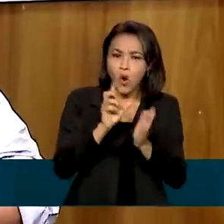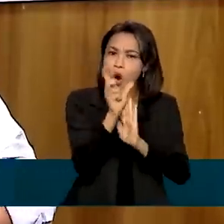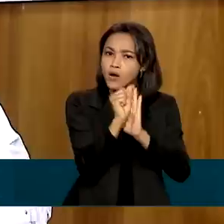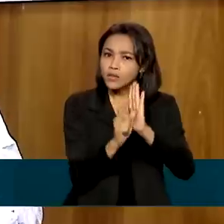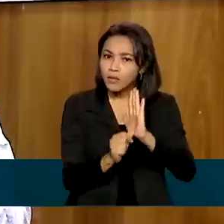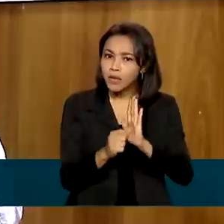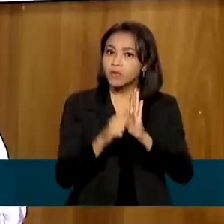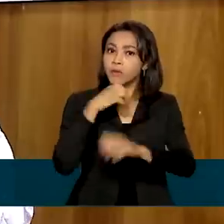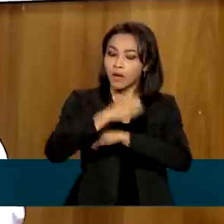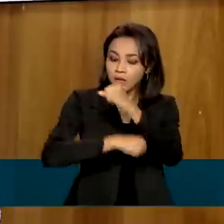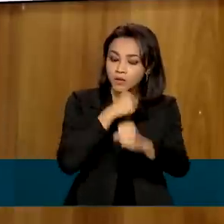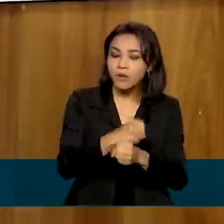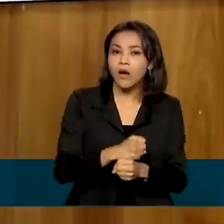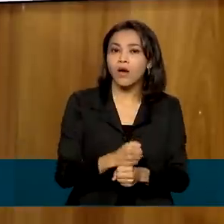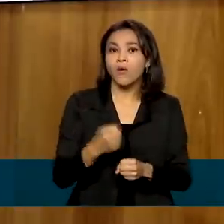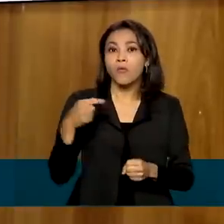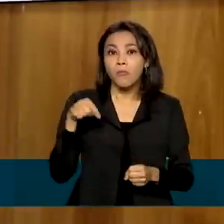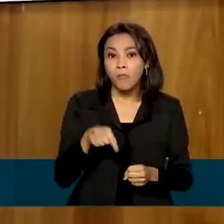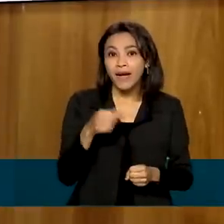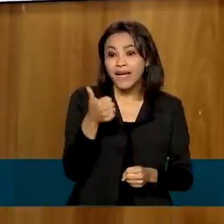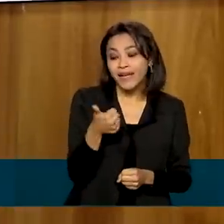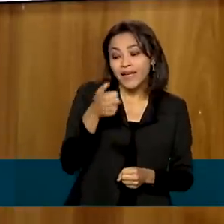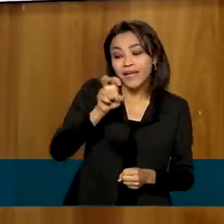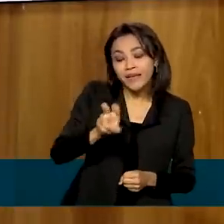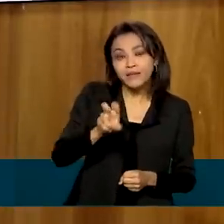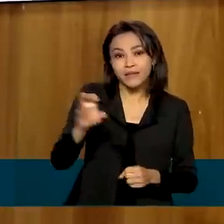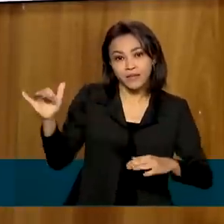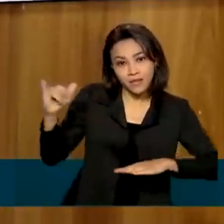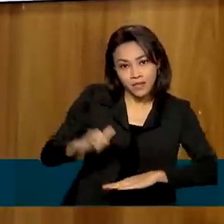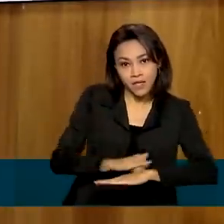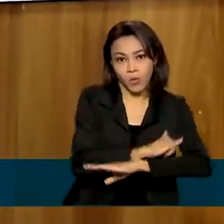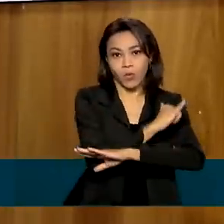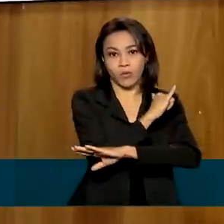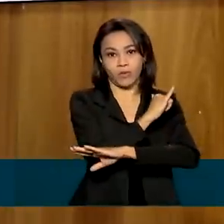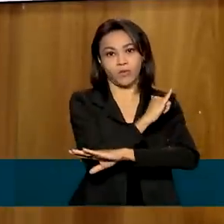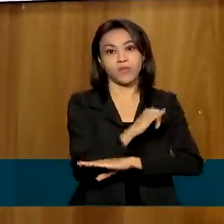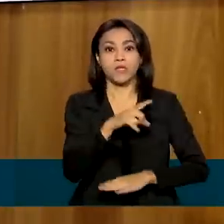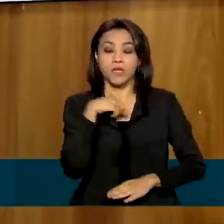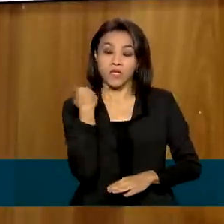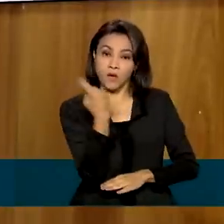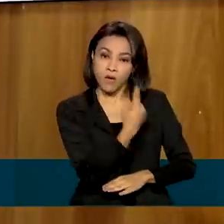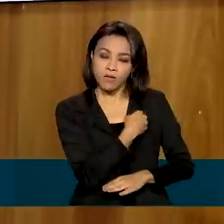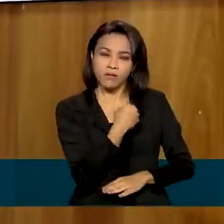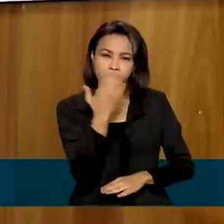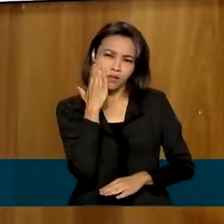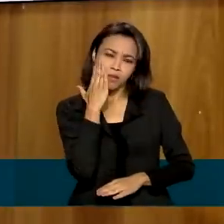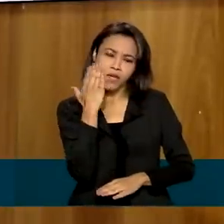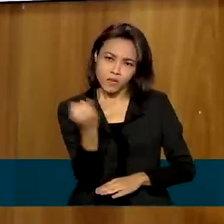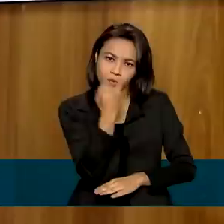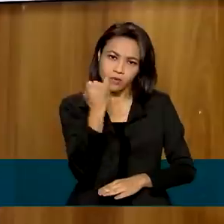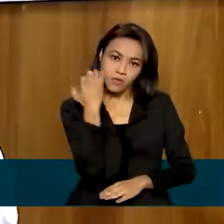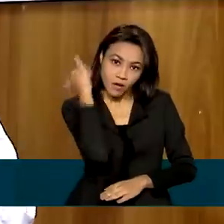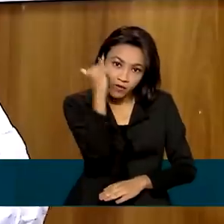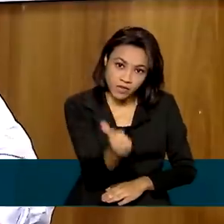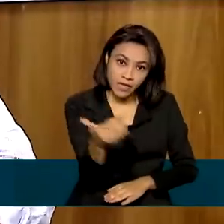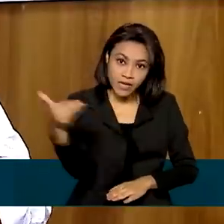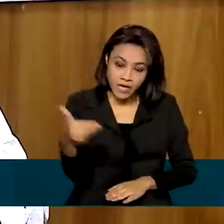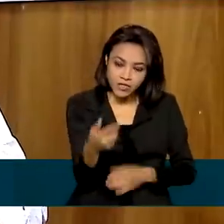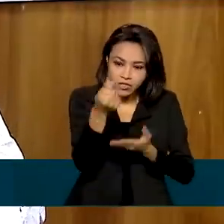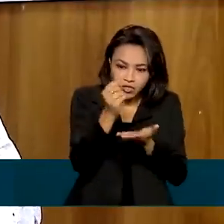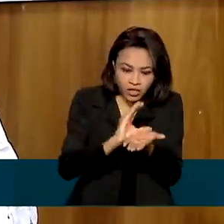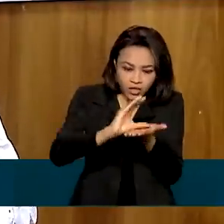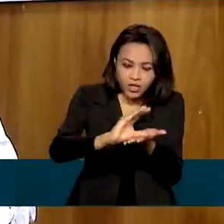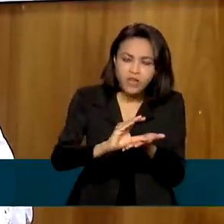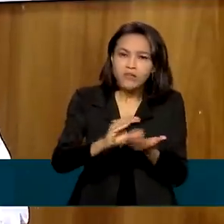Ministério da Infraestrutura apenas para 15 aeroportos. É importante destacar que esses investimentos vão trazer desenvolvimento